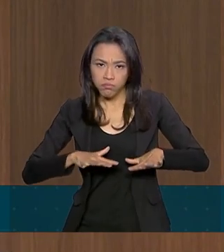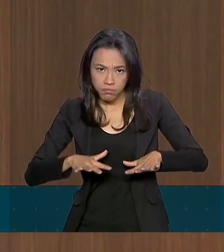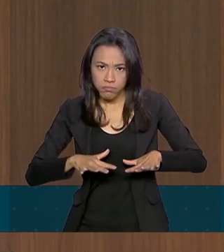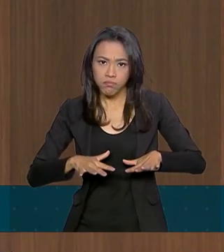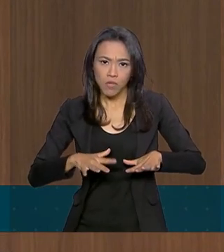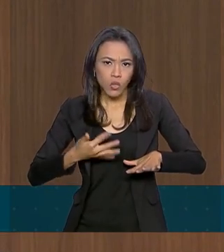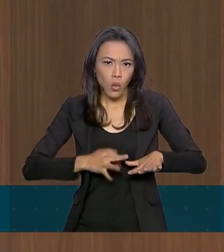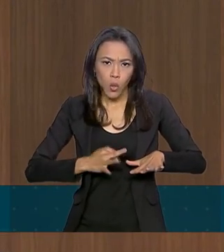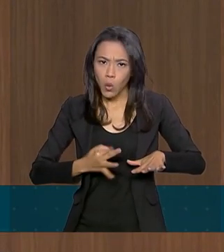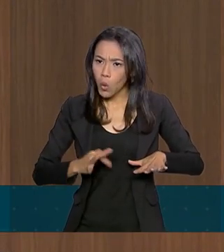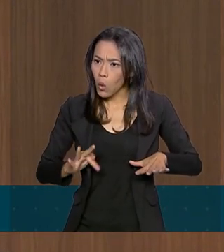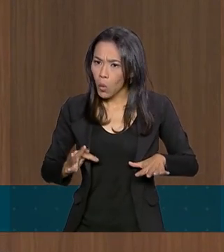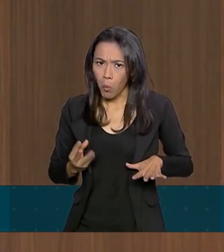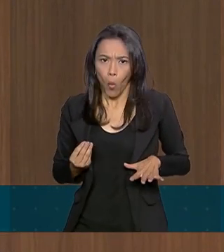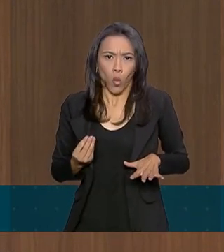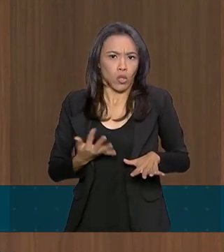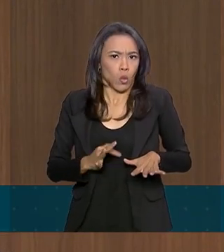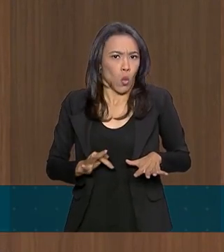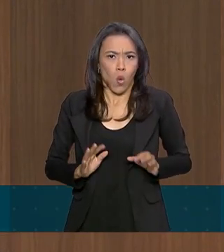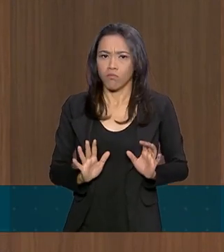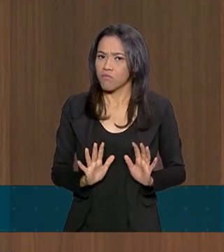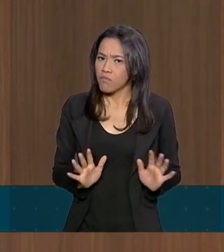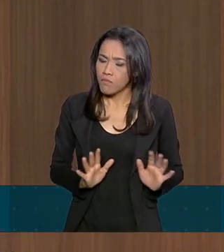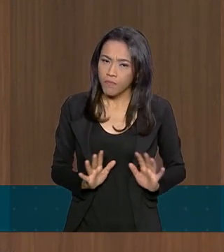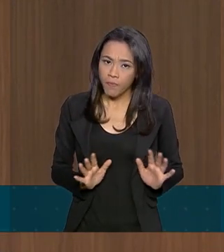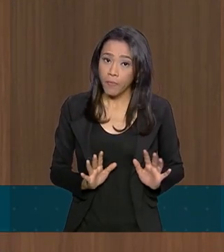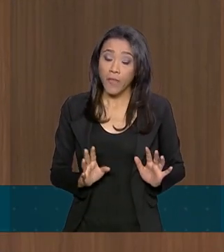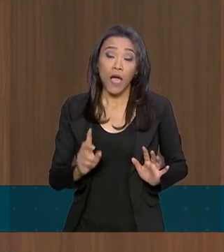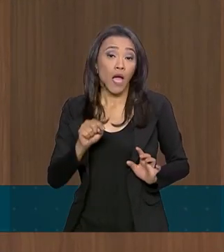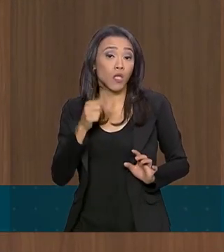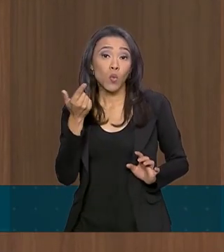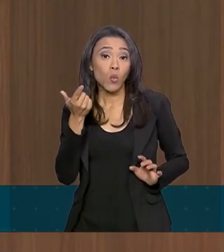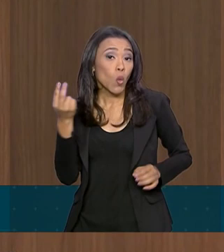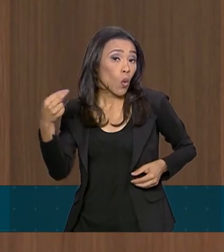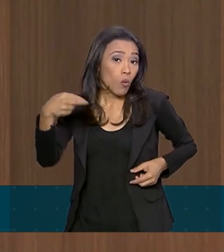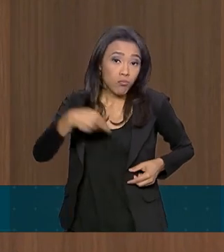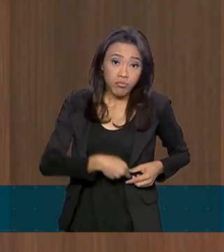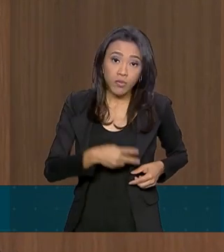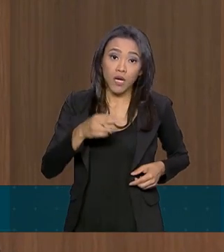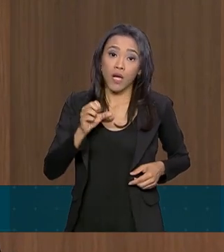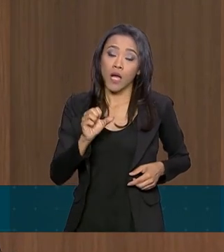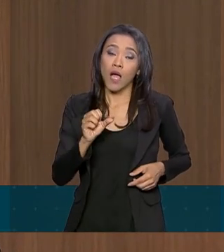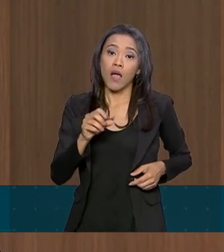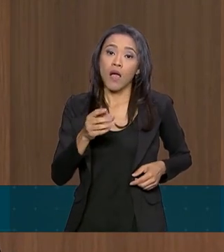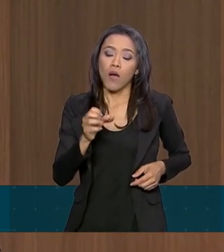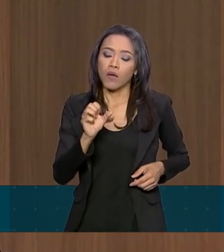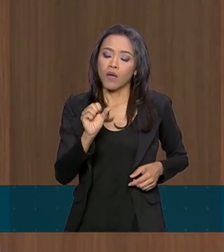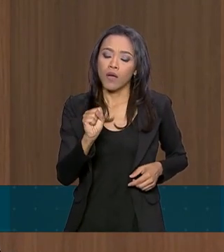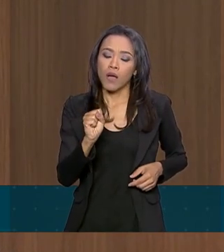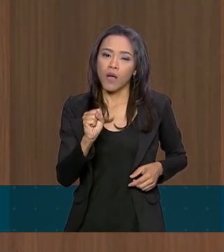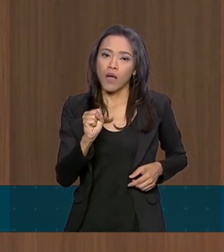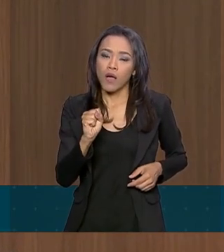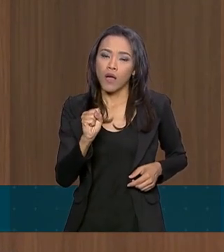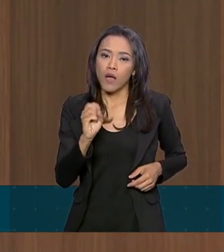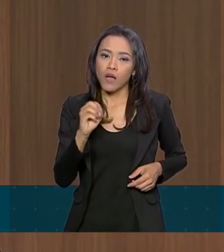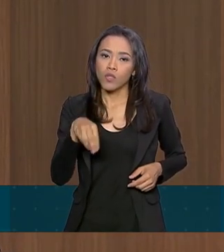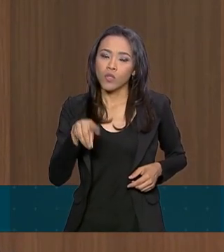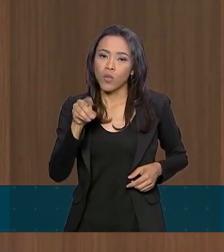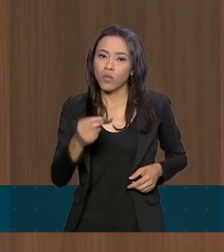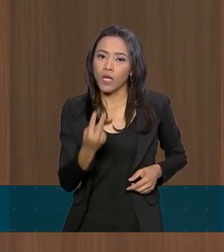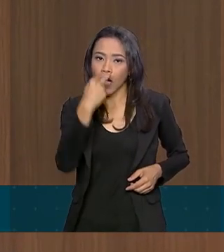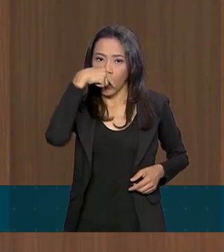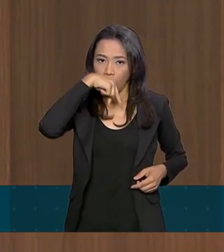sem muita dor. Então, nós não colocamos sonda gástrica. Porém, anteontem, ele